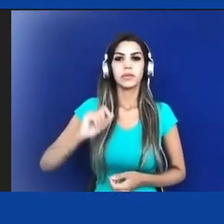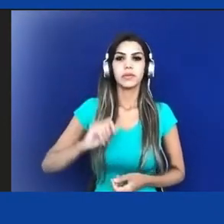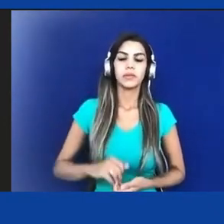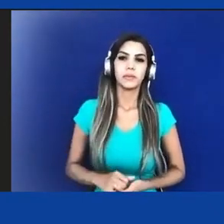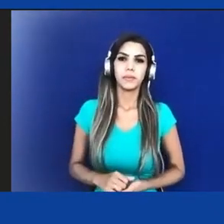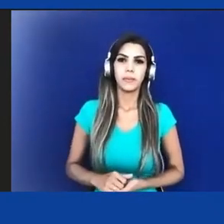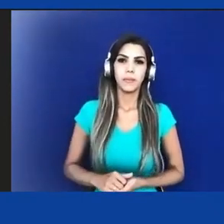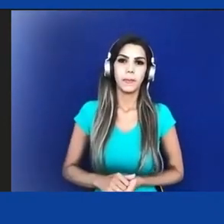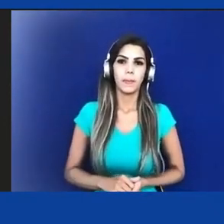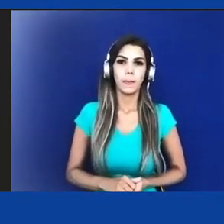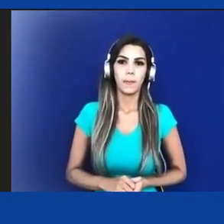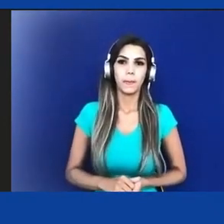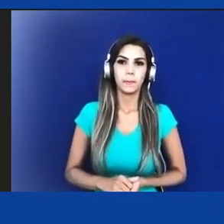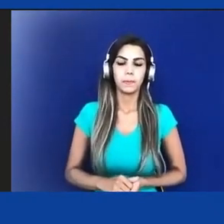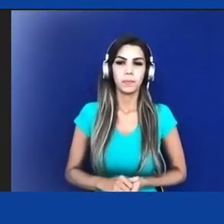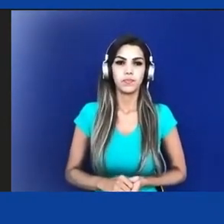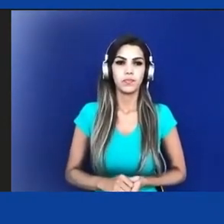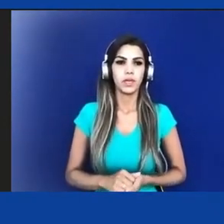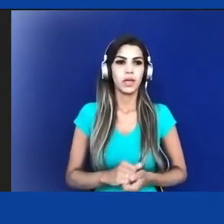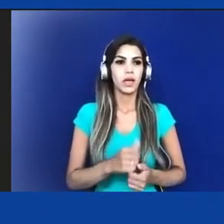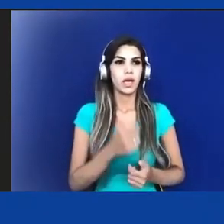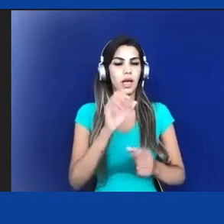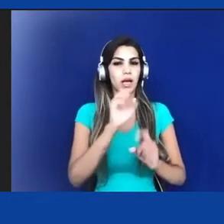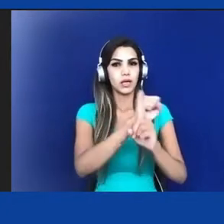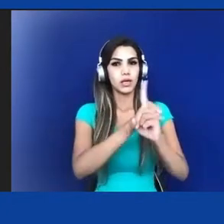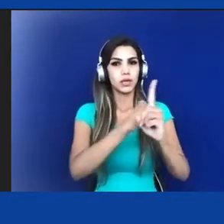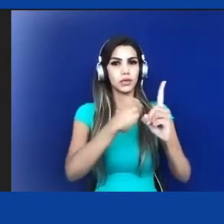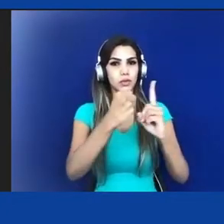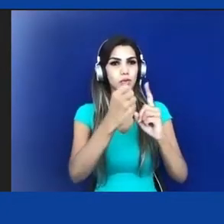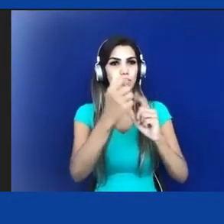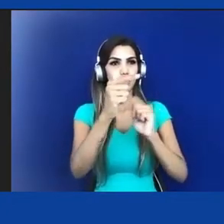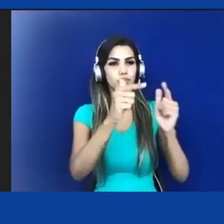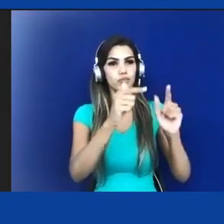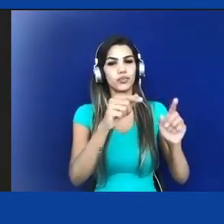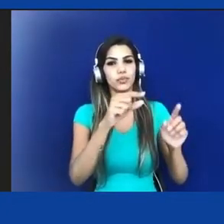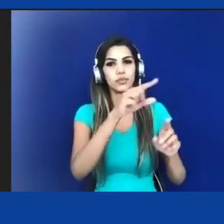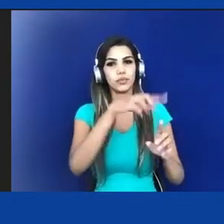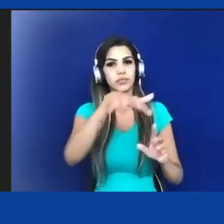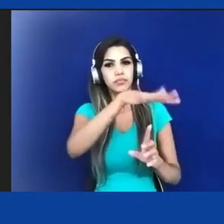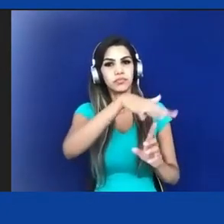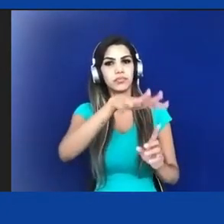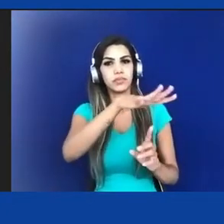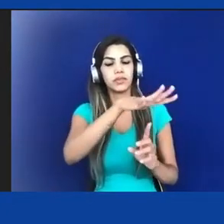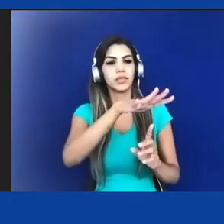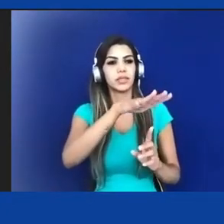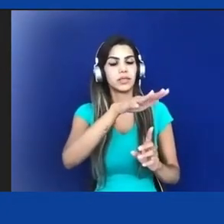ao resto da sociedade a um lugar que